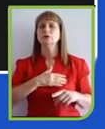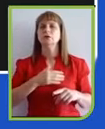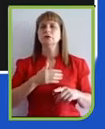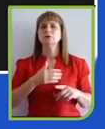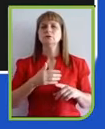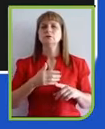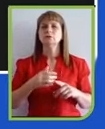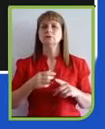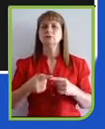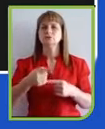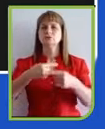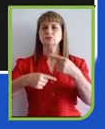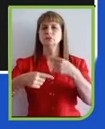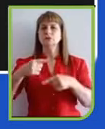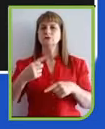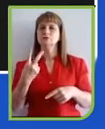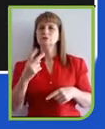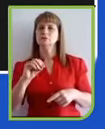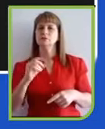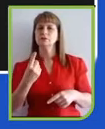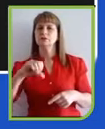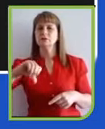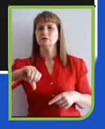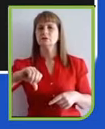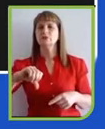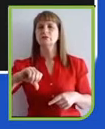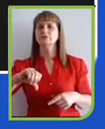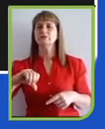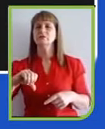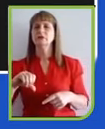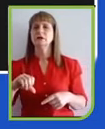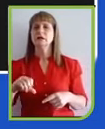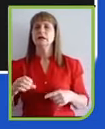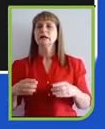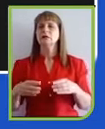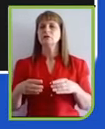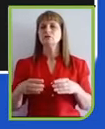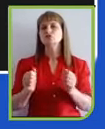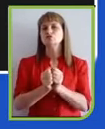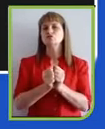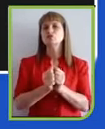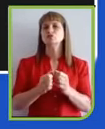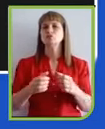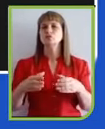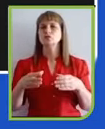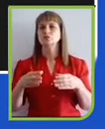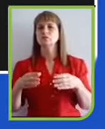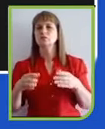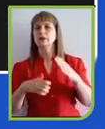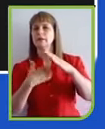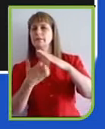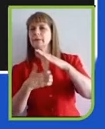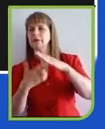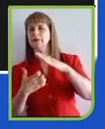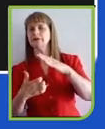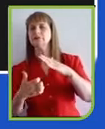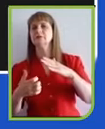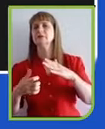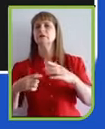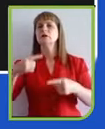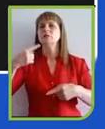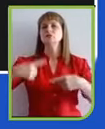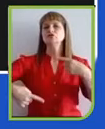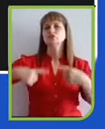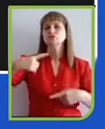que reúne 181 grandes empresas norte-americanas que começaram a discutir propósito antes